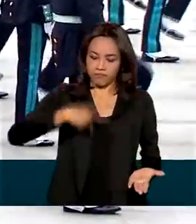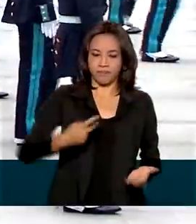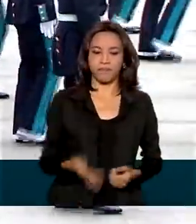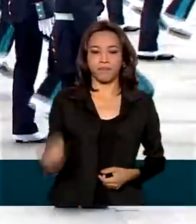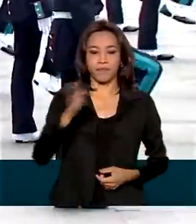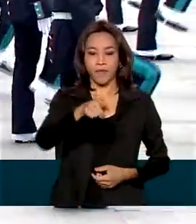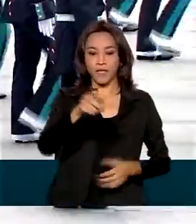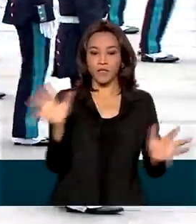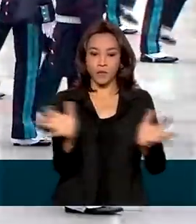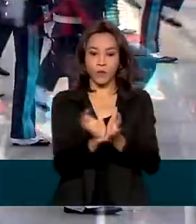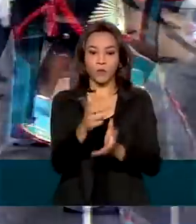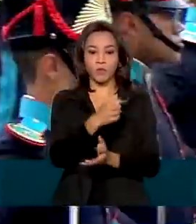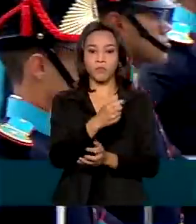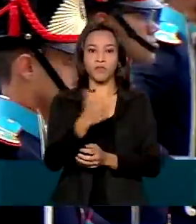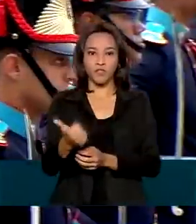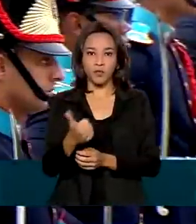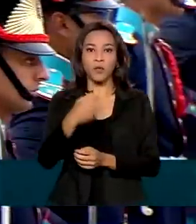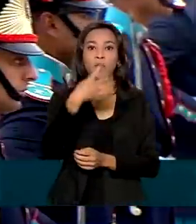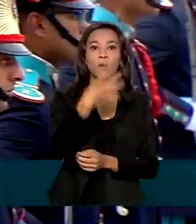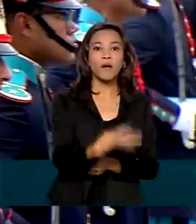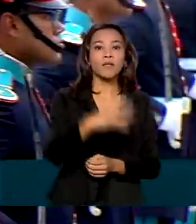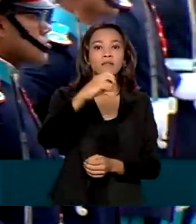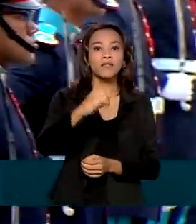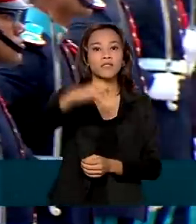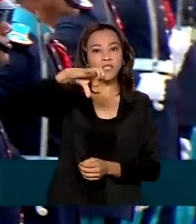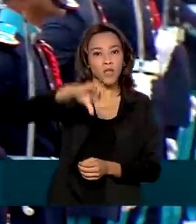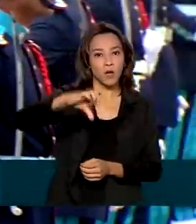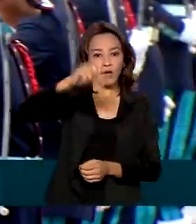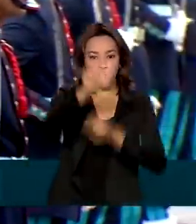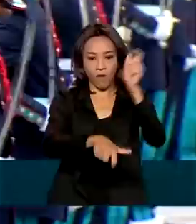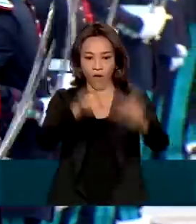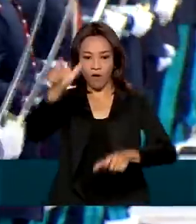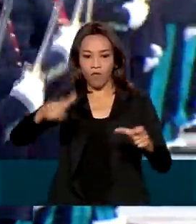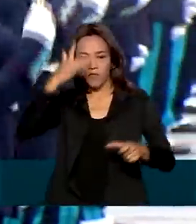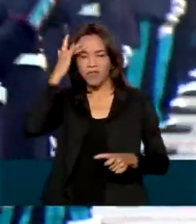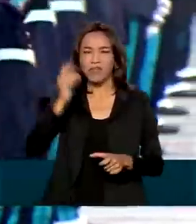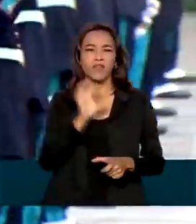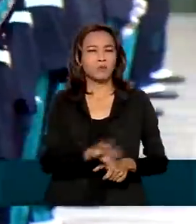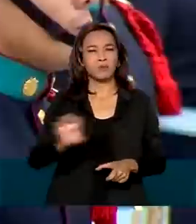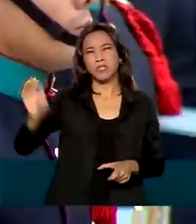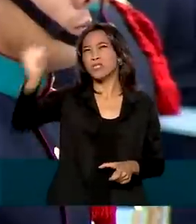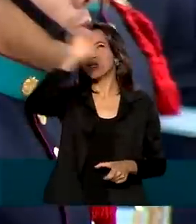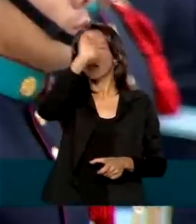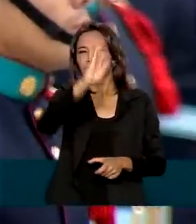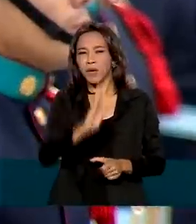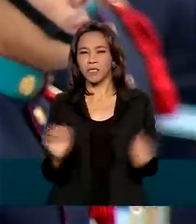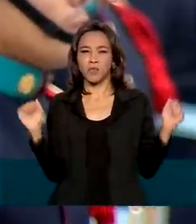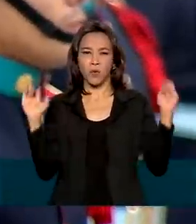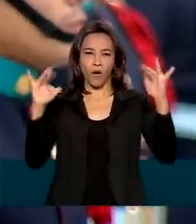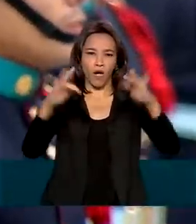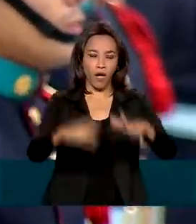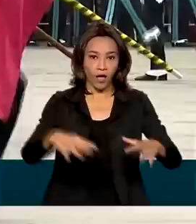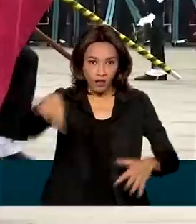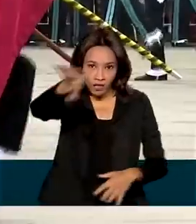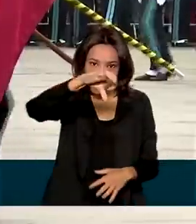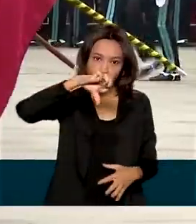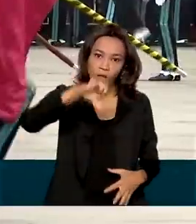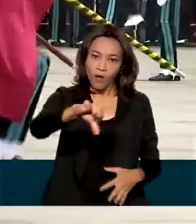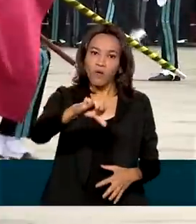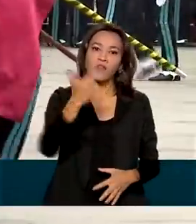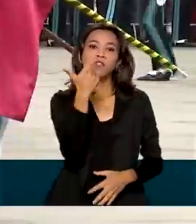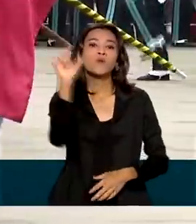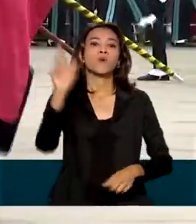é formada por 409 cadetes. Eles vêm de todas as regiões do Brasil e nove deles são de nações